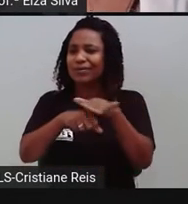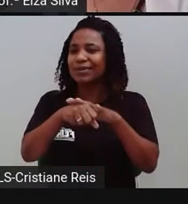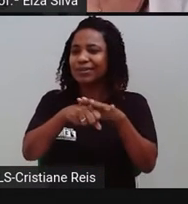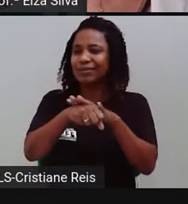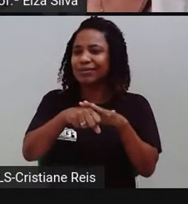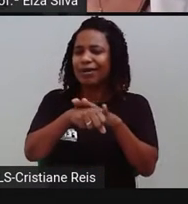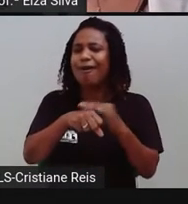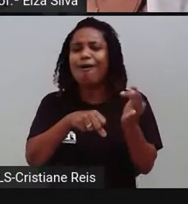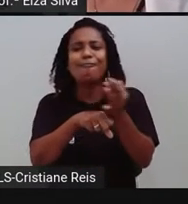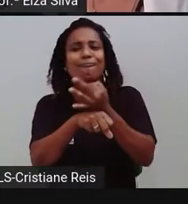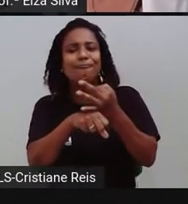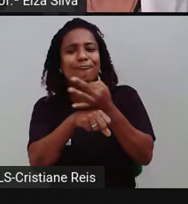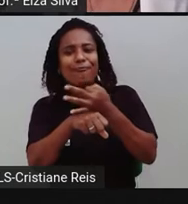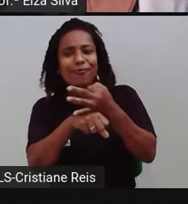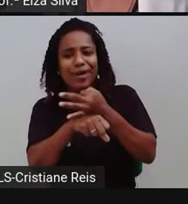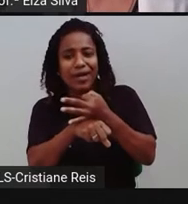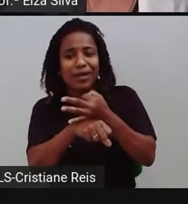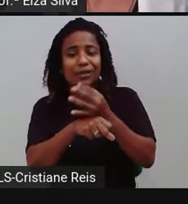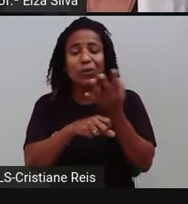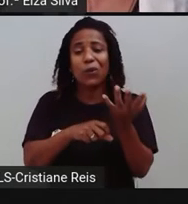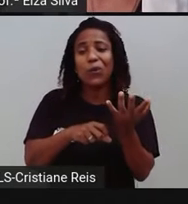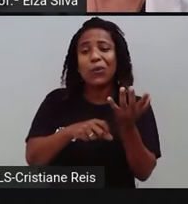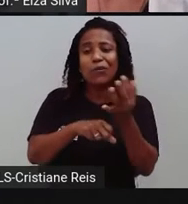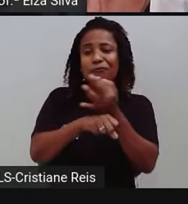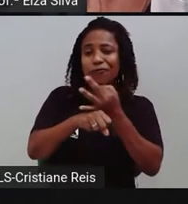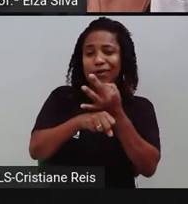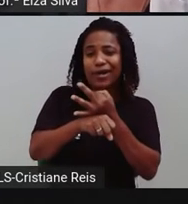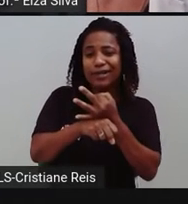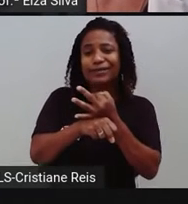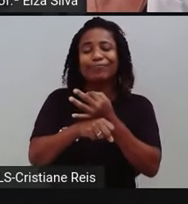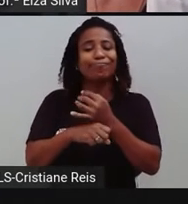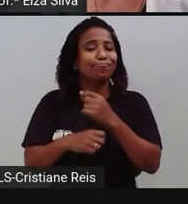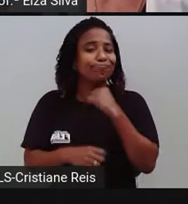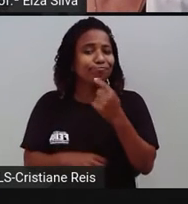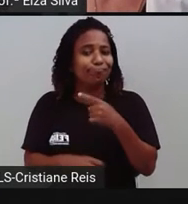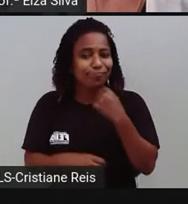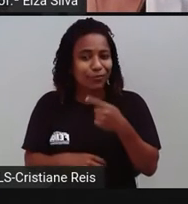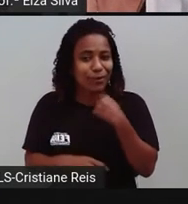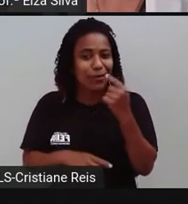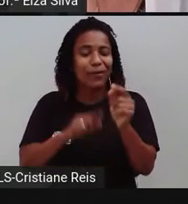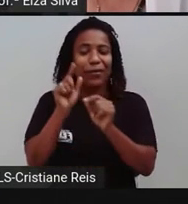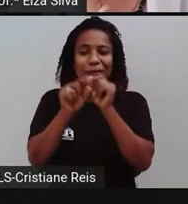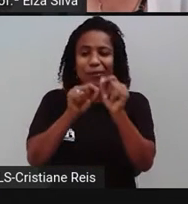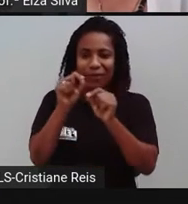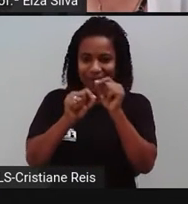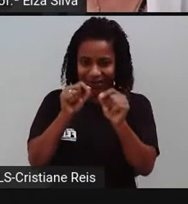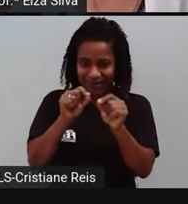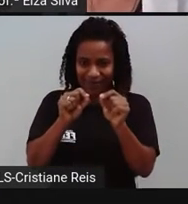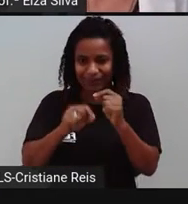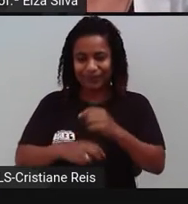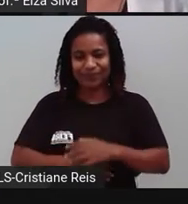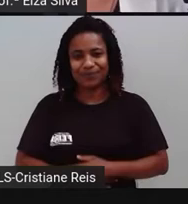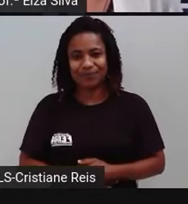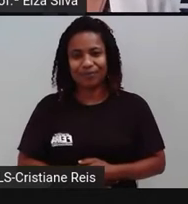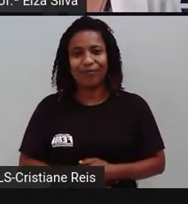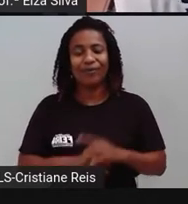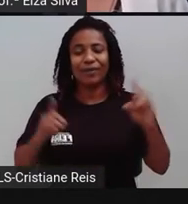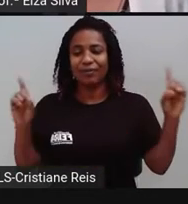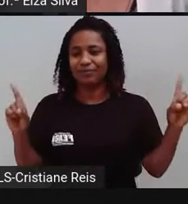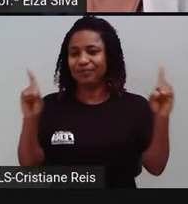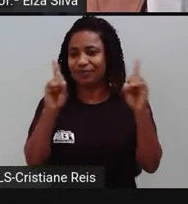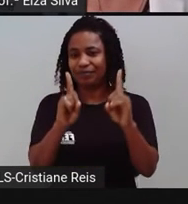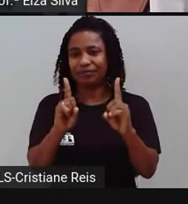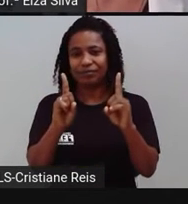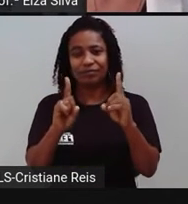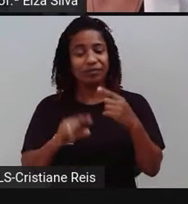fizeram ou não puderam fazer nas férias do ano passado. Então, um desses personagens, ele disse